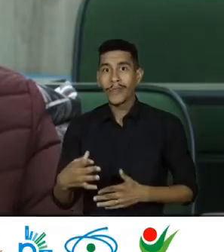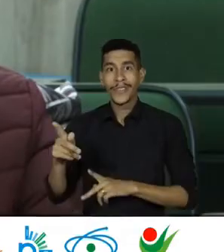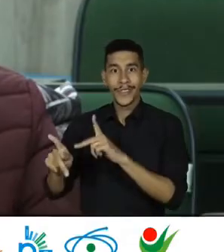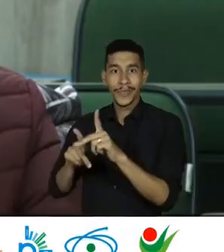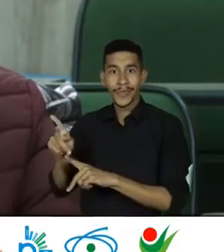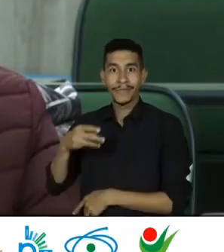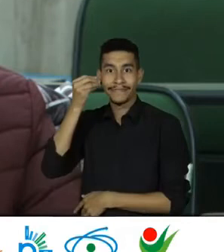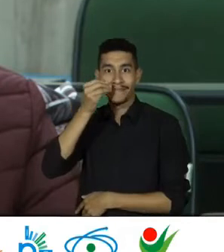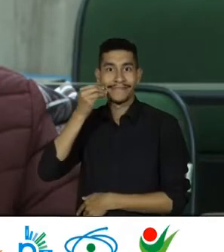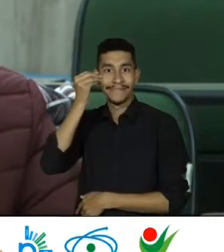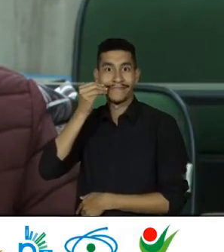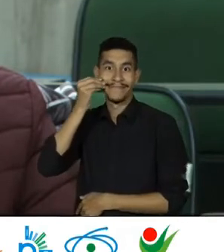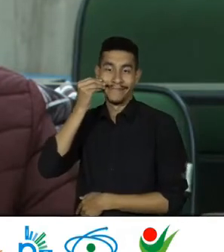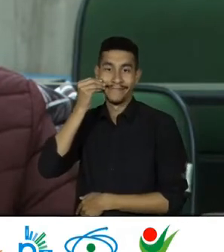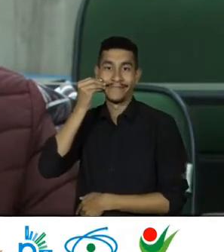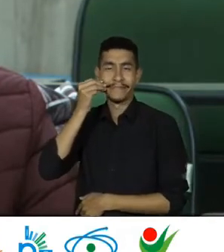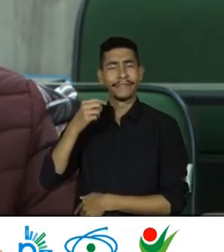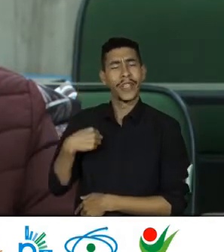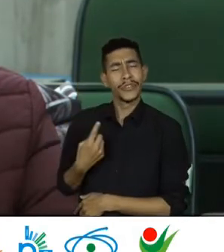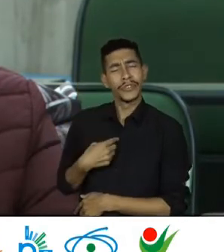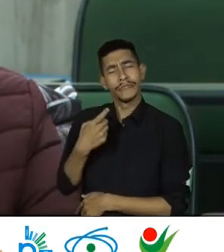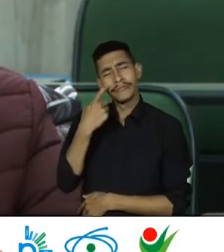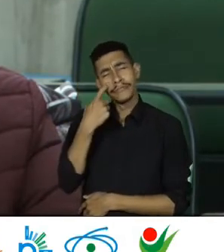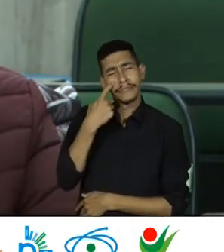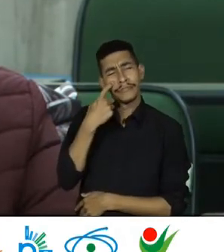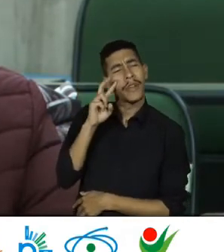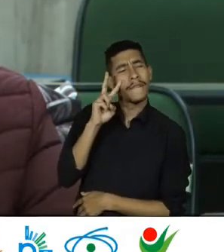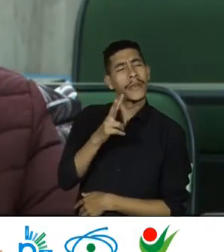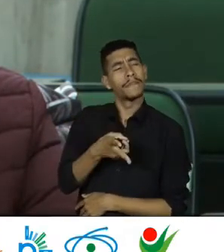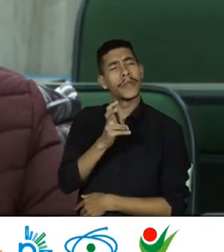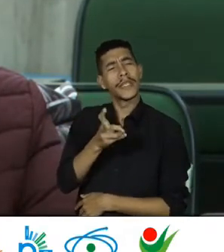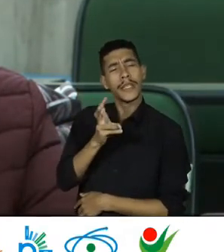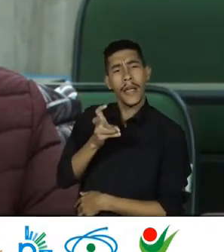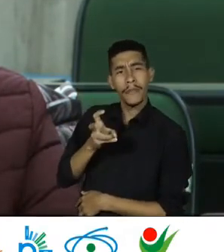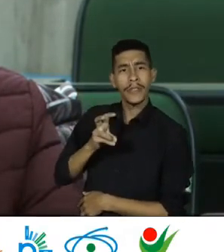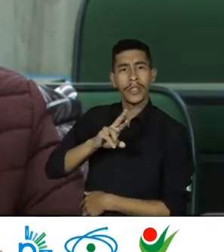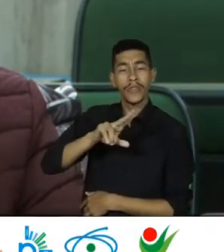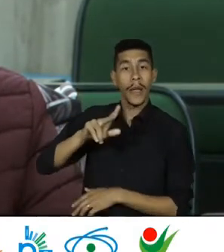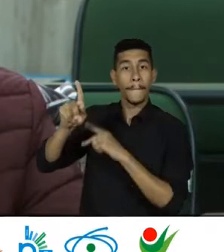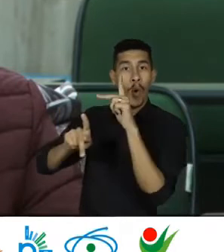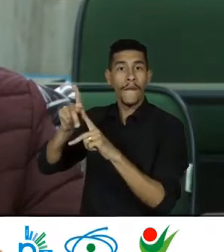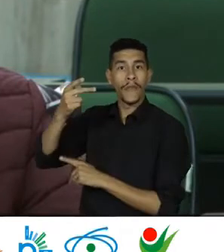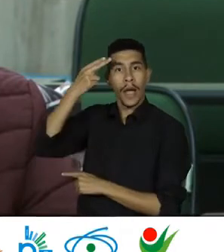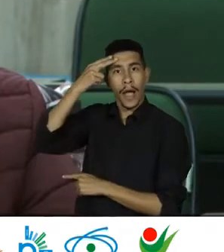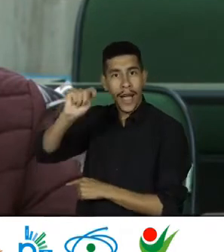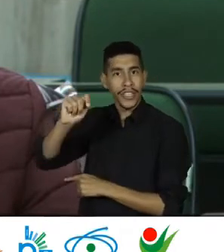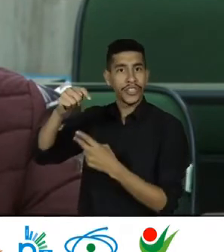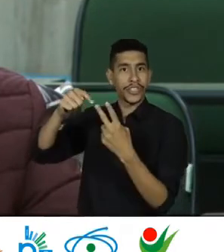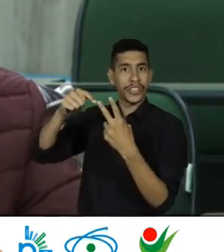E aí A gente percebe Uma pluralidade Muito grande Haitianos Ganeses